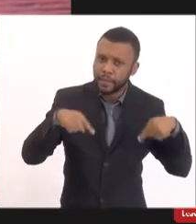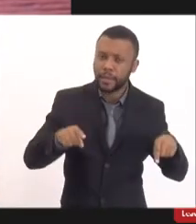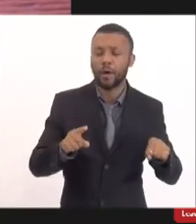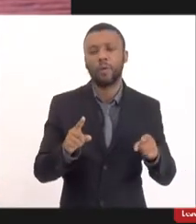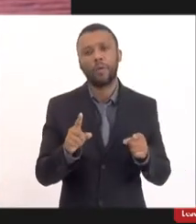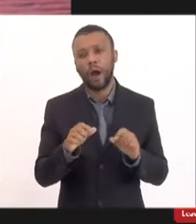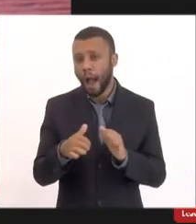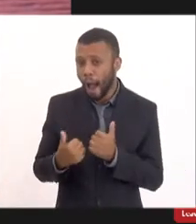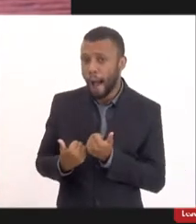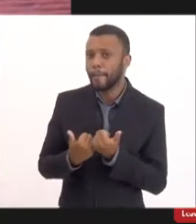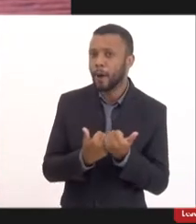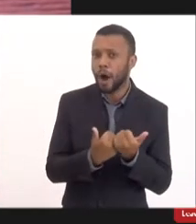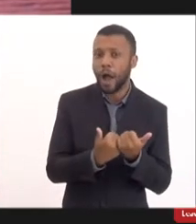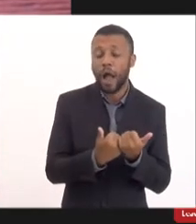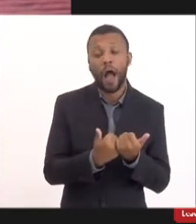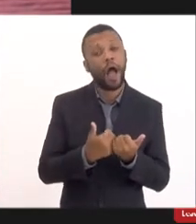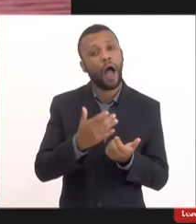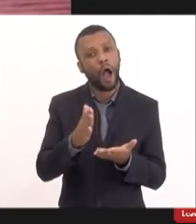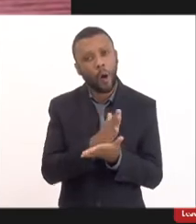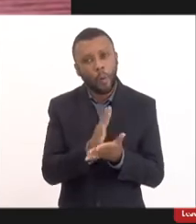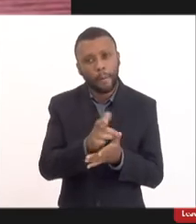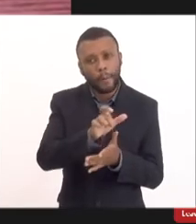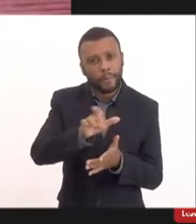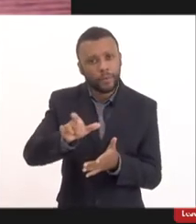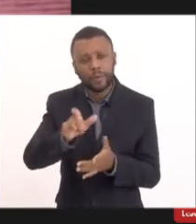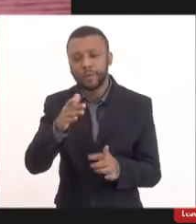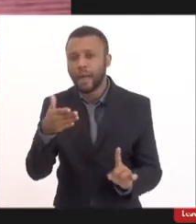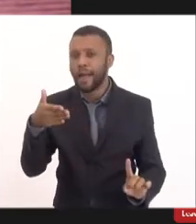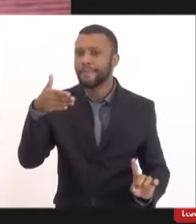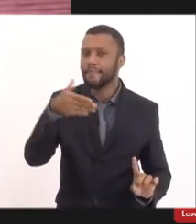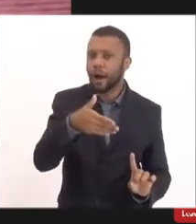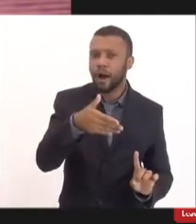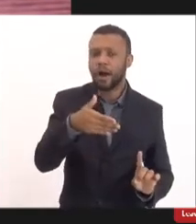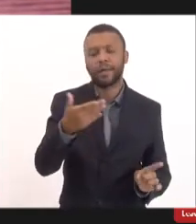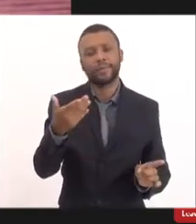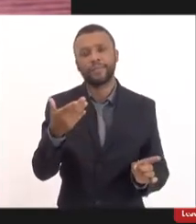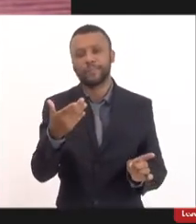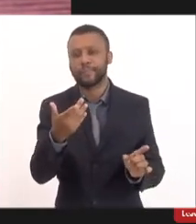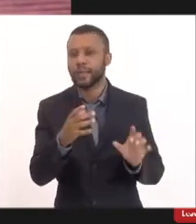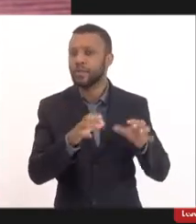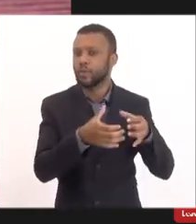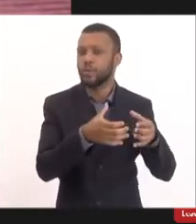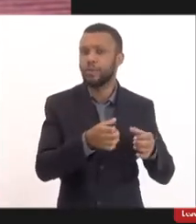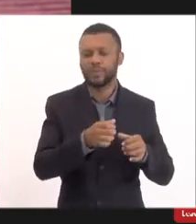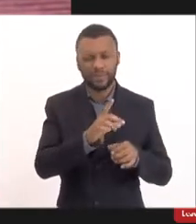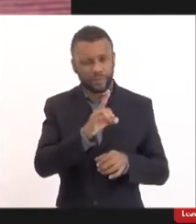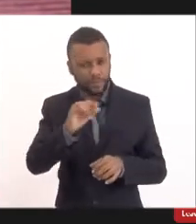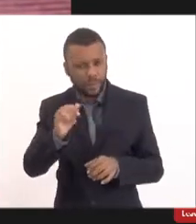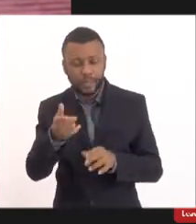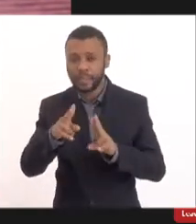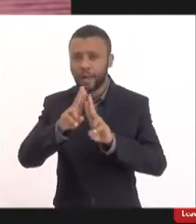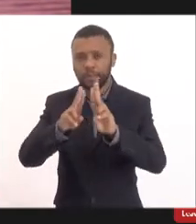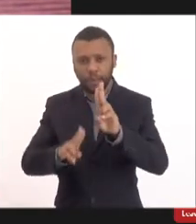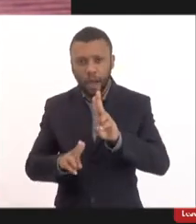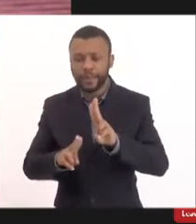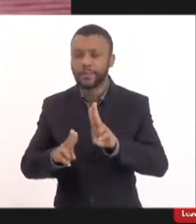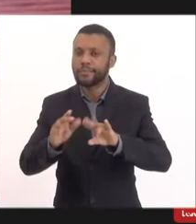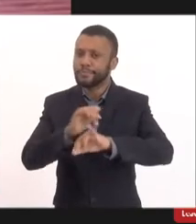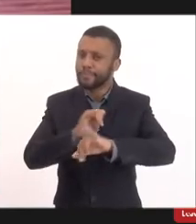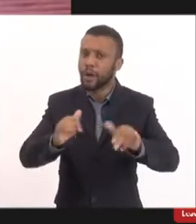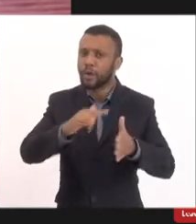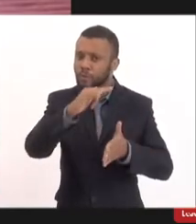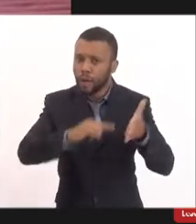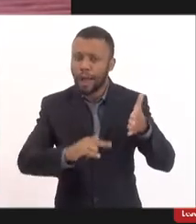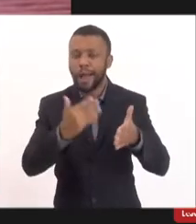vê que algumas pessoas se repetem nesses grupos outro dia na UFRJ soltou um documento dizendo que era favorável ao